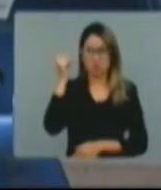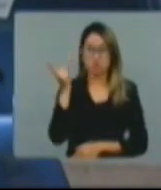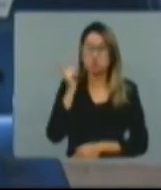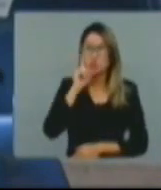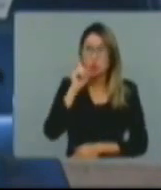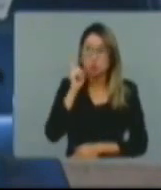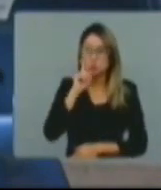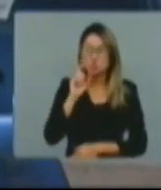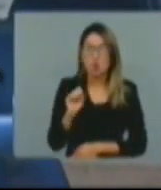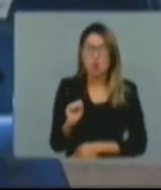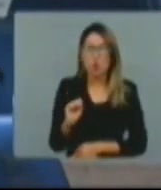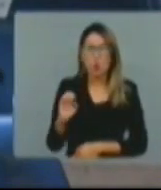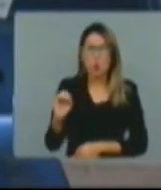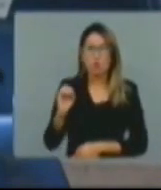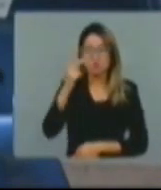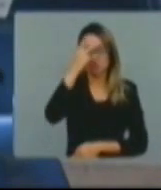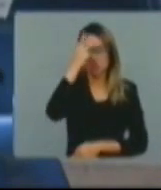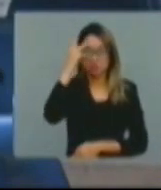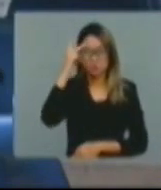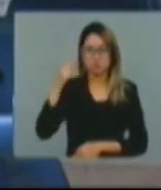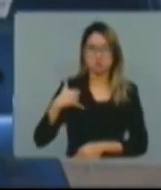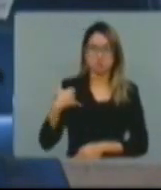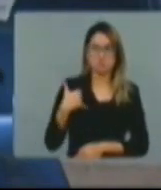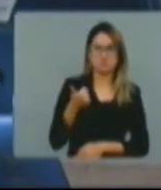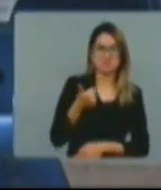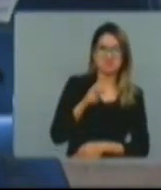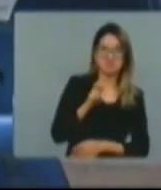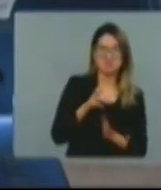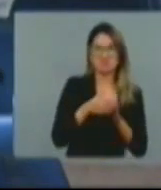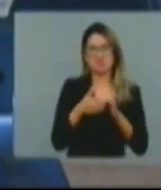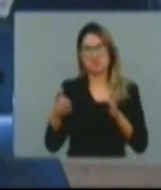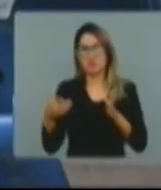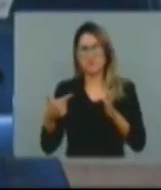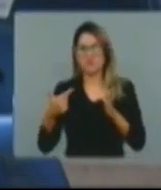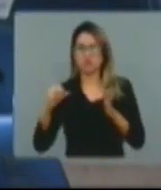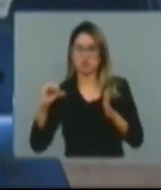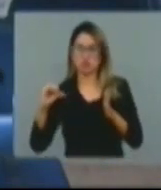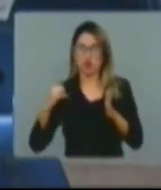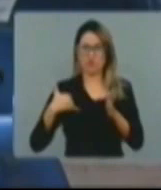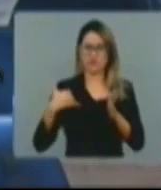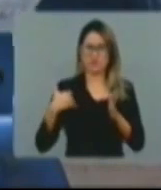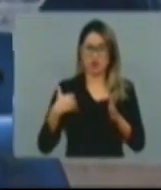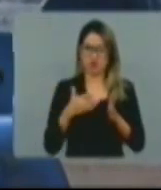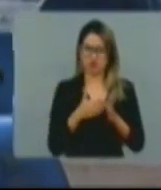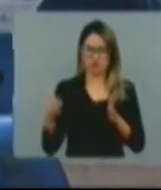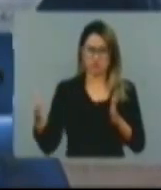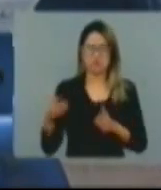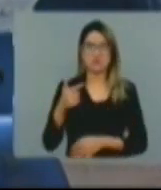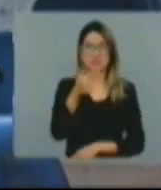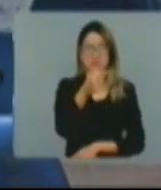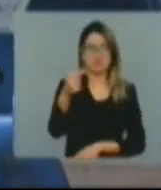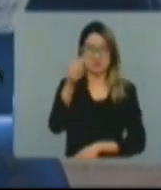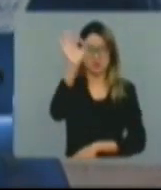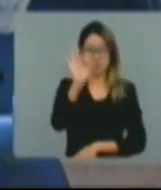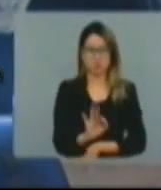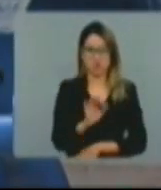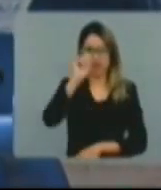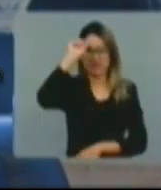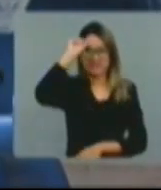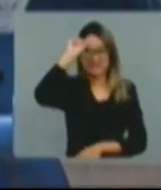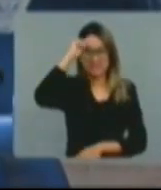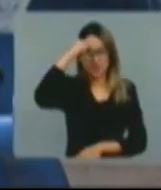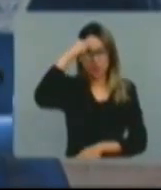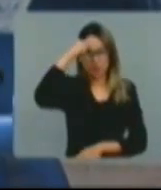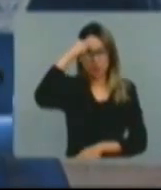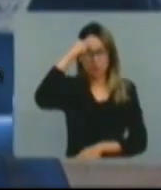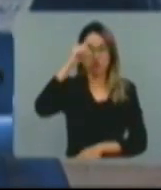entre 15 e 29 anos no Brasil. 77% são negros e negras